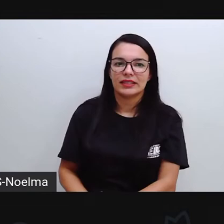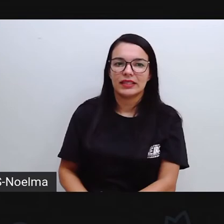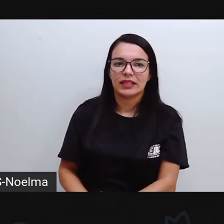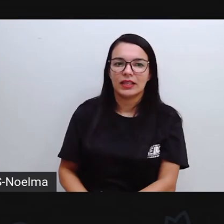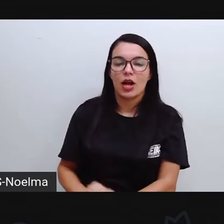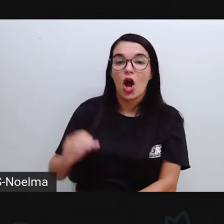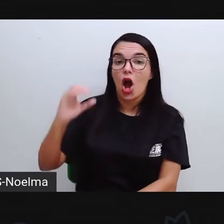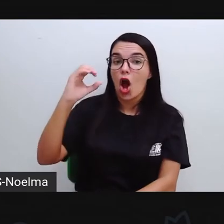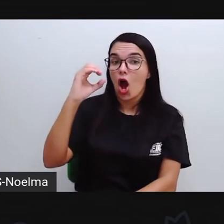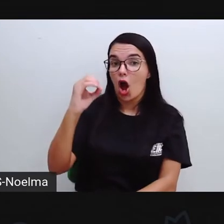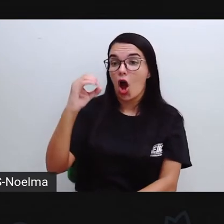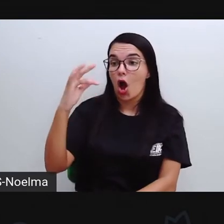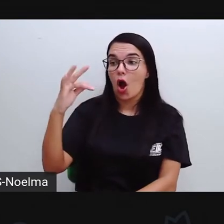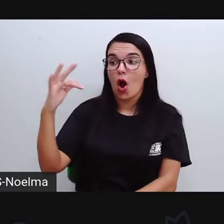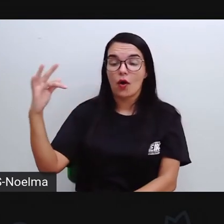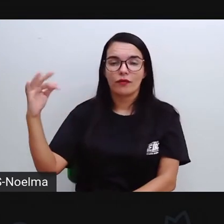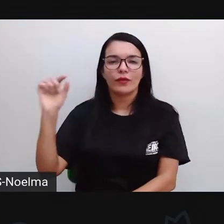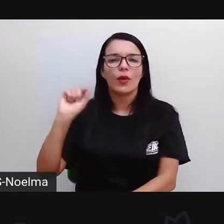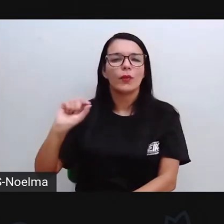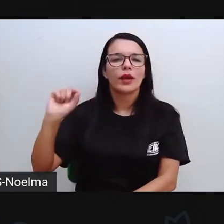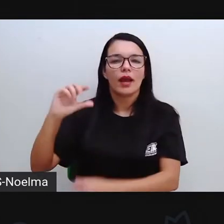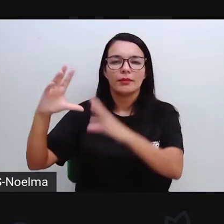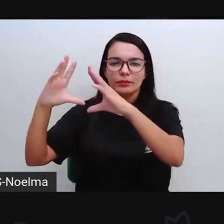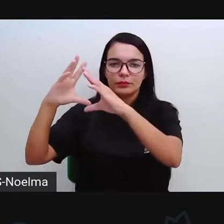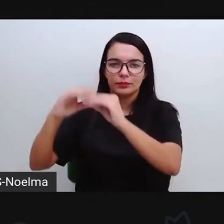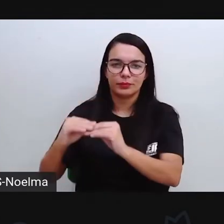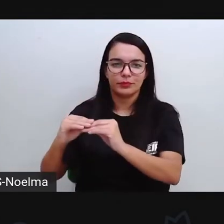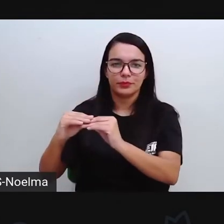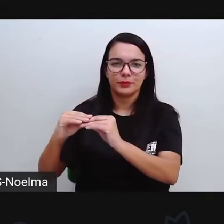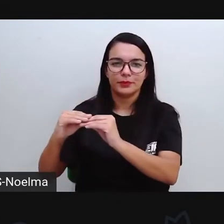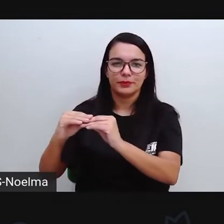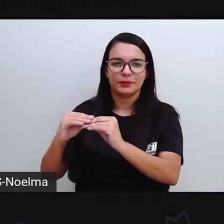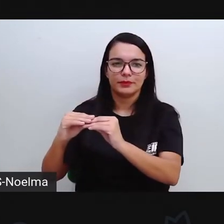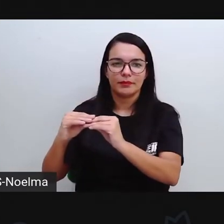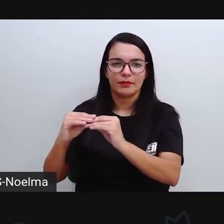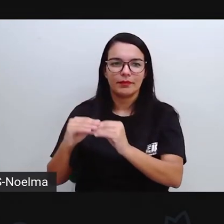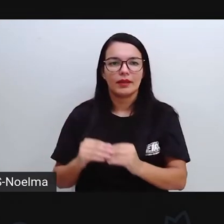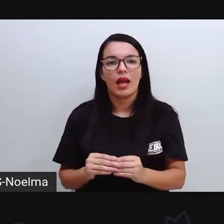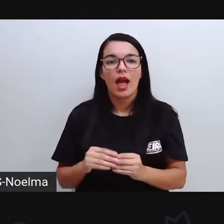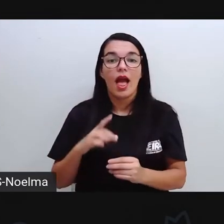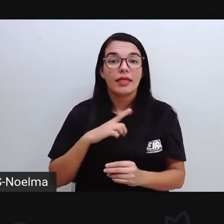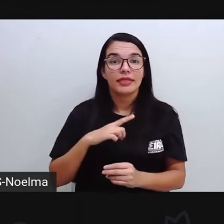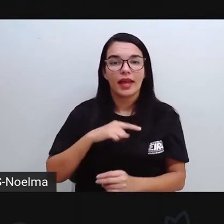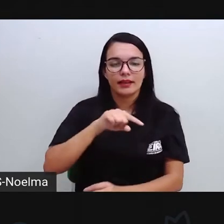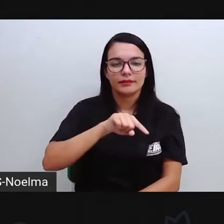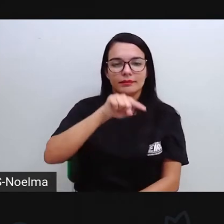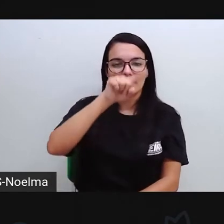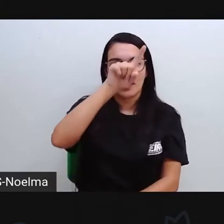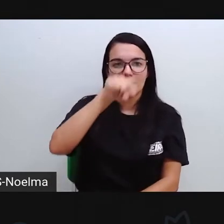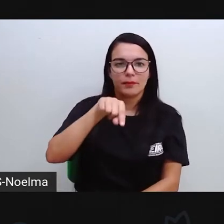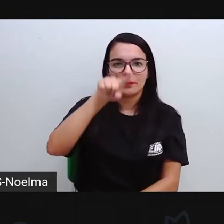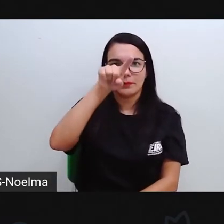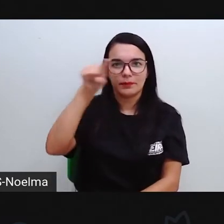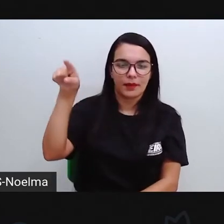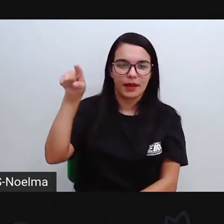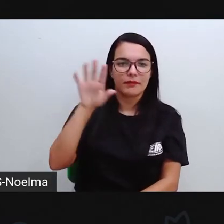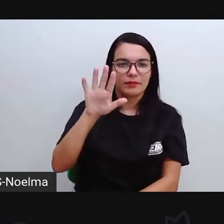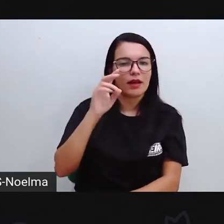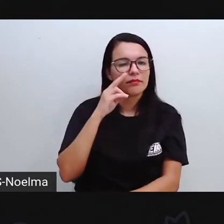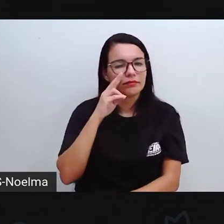O O, que serve pra desligar. Certo? Raiz quadrada, que vocês vão ver mais pra frente.